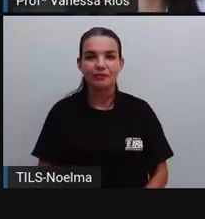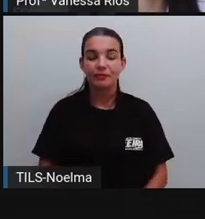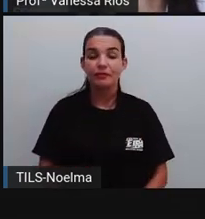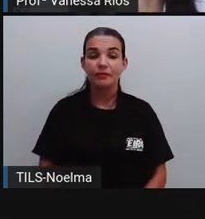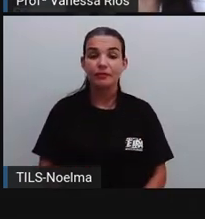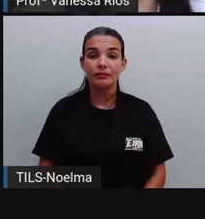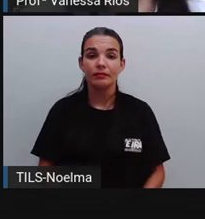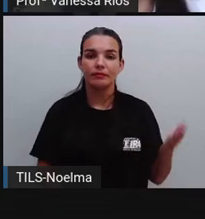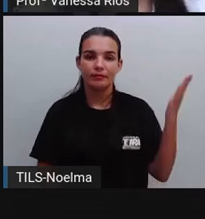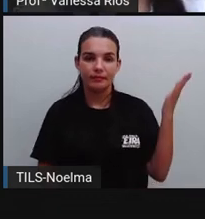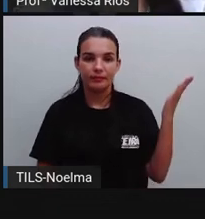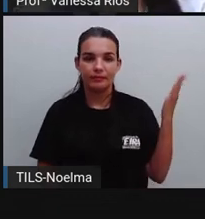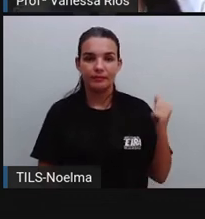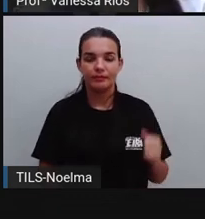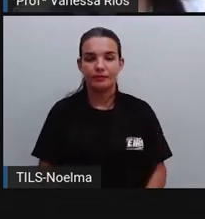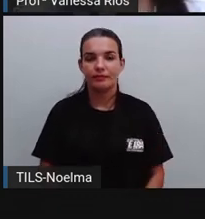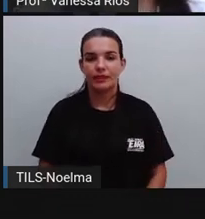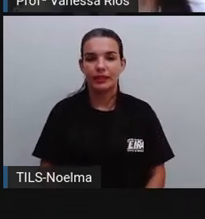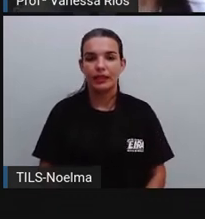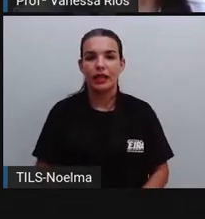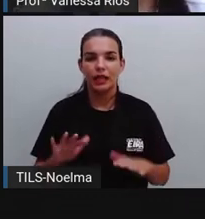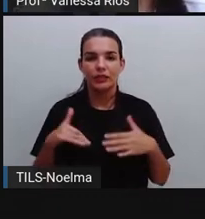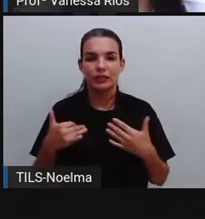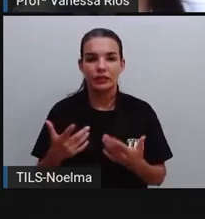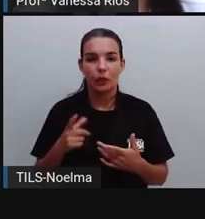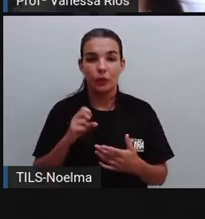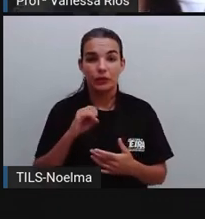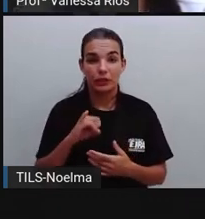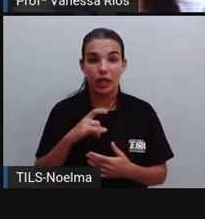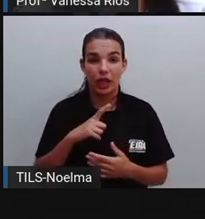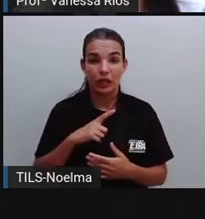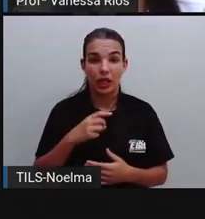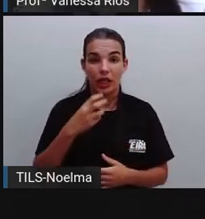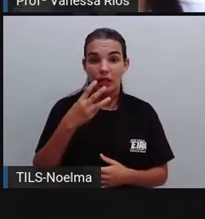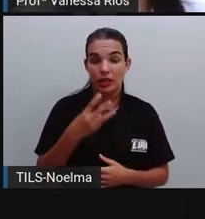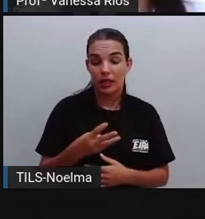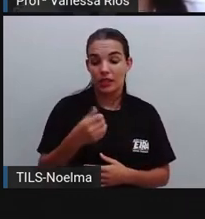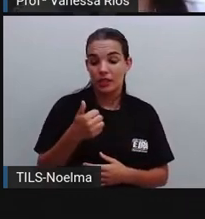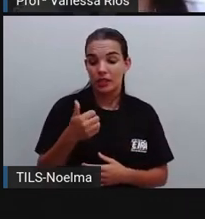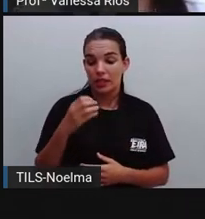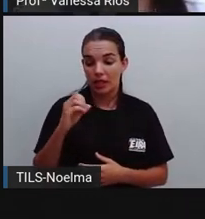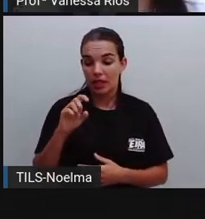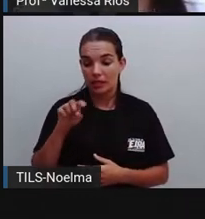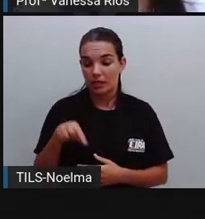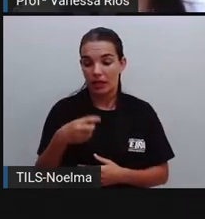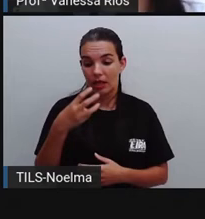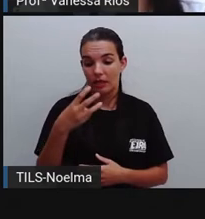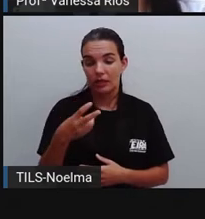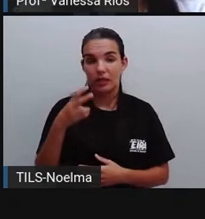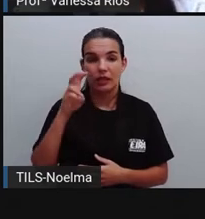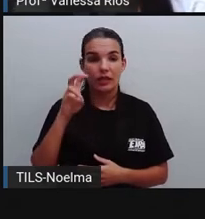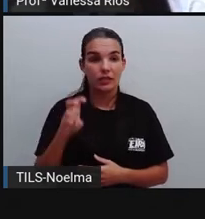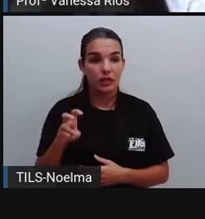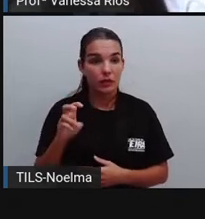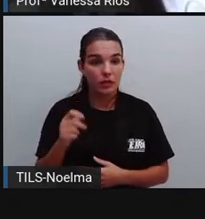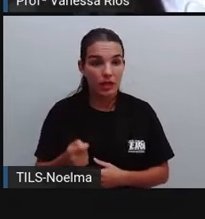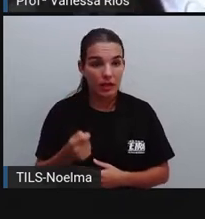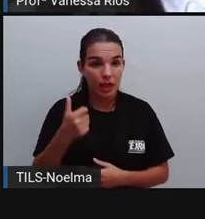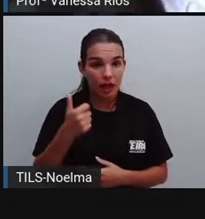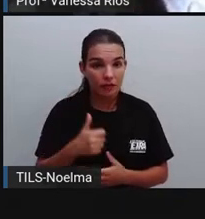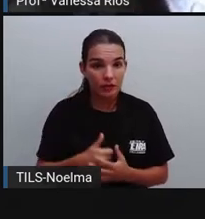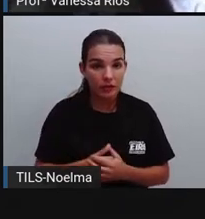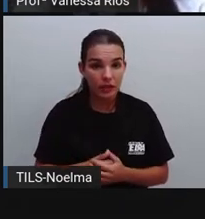Então, observem só. Sabendo que em uma conta se pagou aí o valor de R$ 310,35